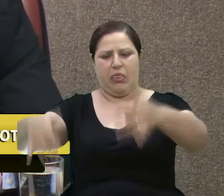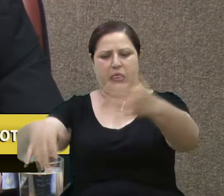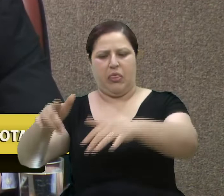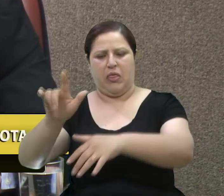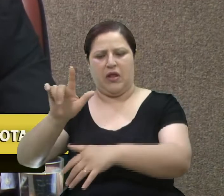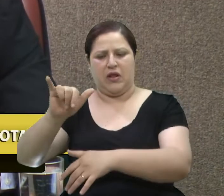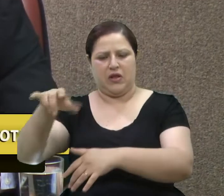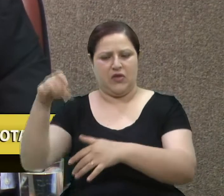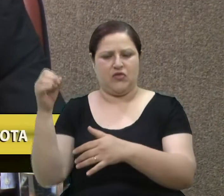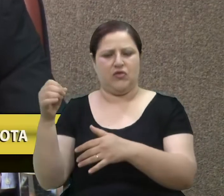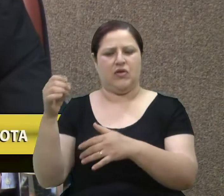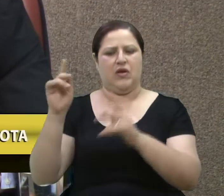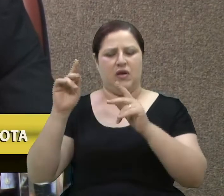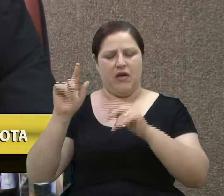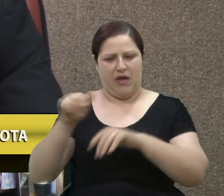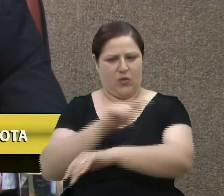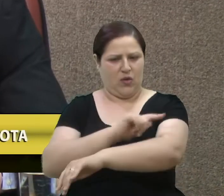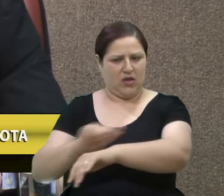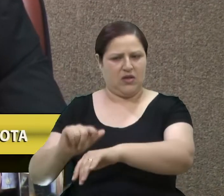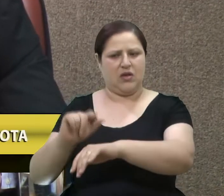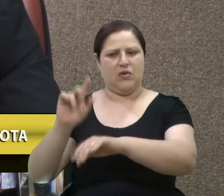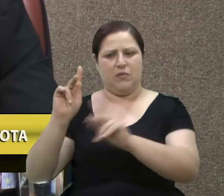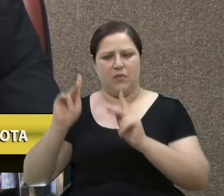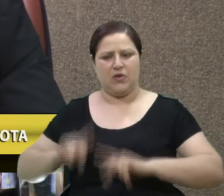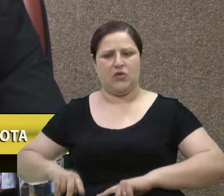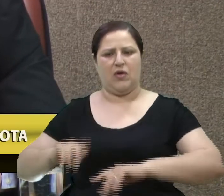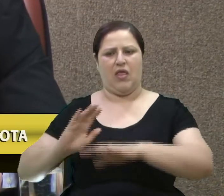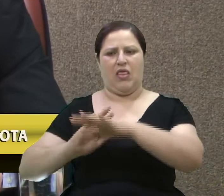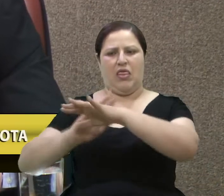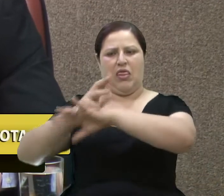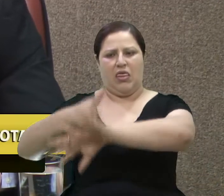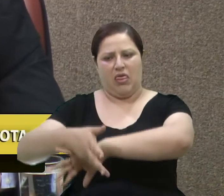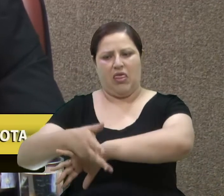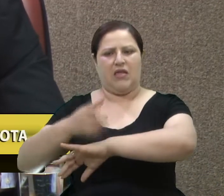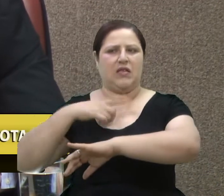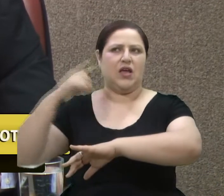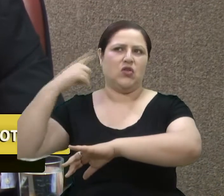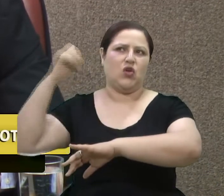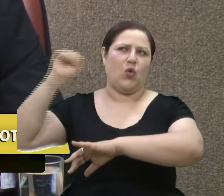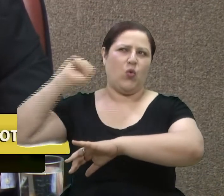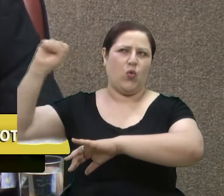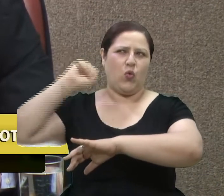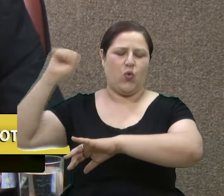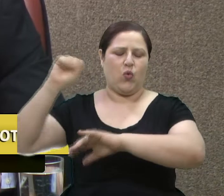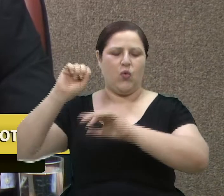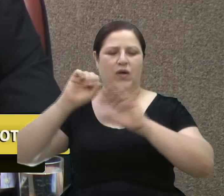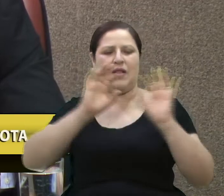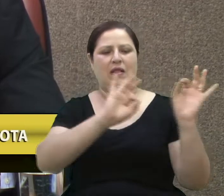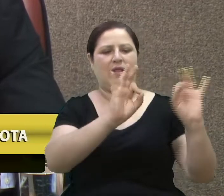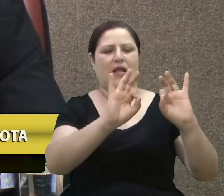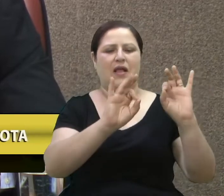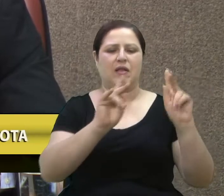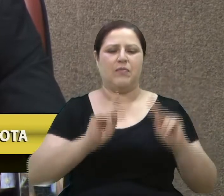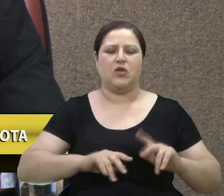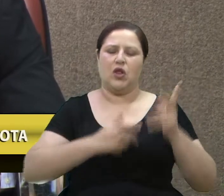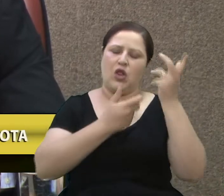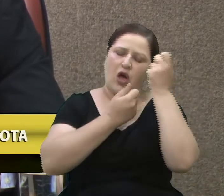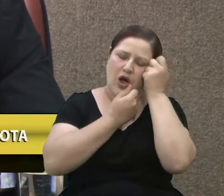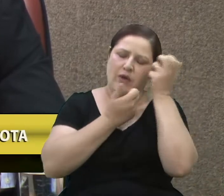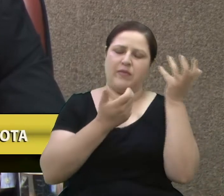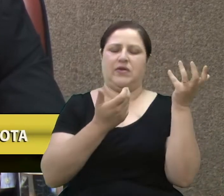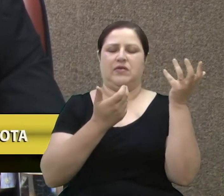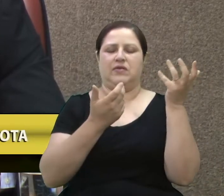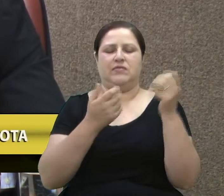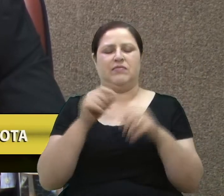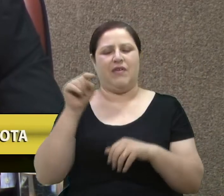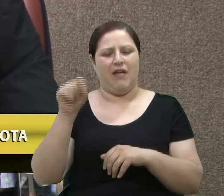fica até às quatro da manhã, coçou no último volume e não deixa ninguém dormir. Essa é a educação? É essa? Não, essa para mim não